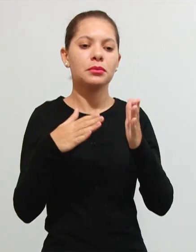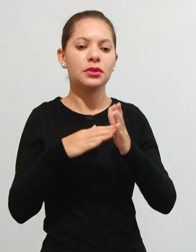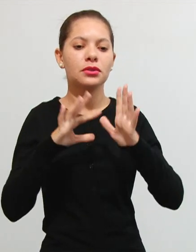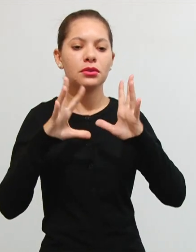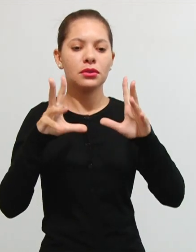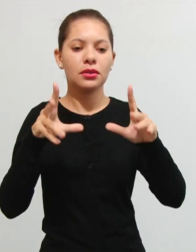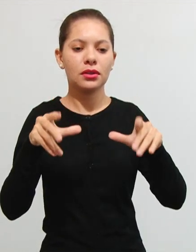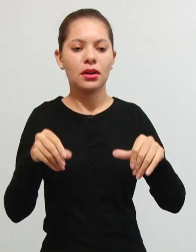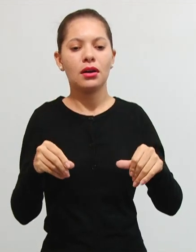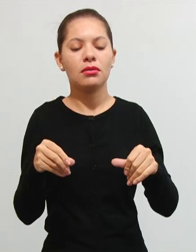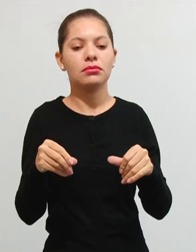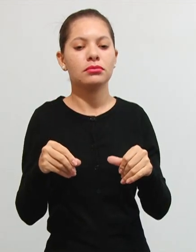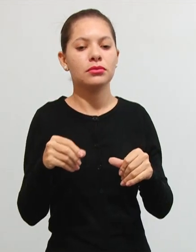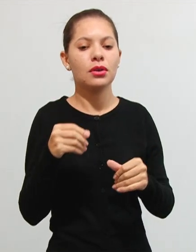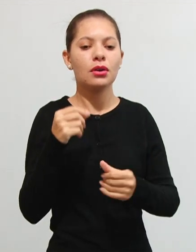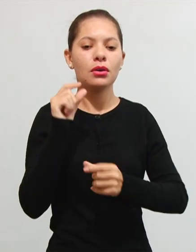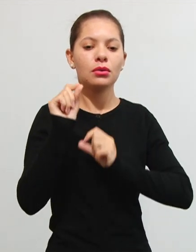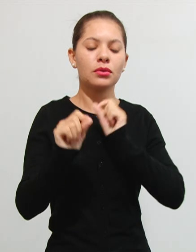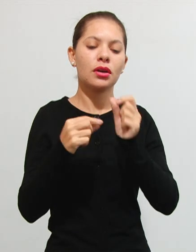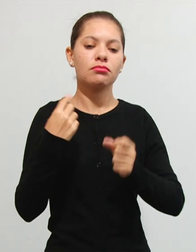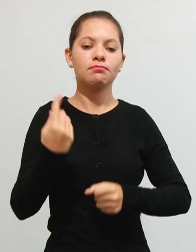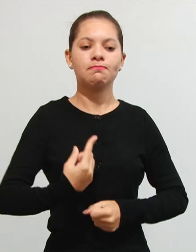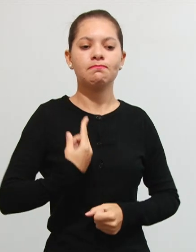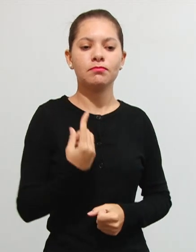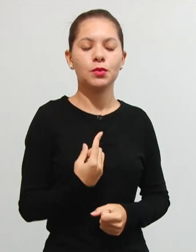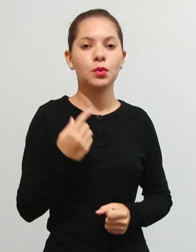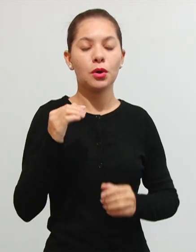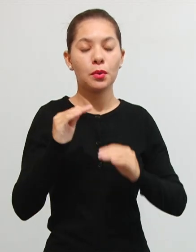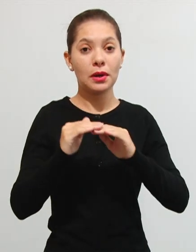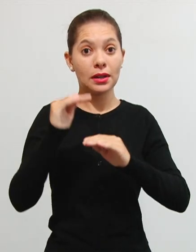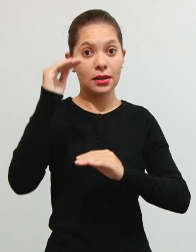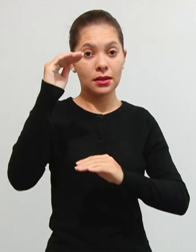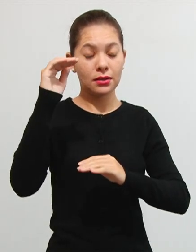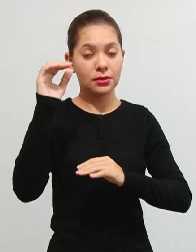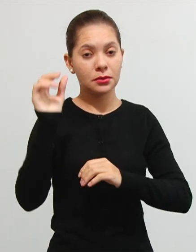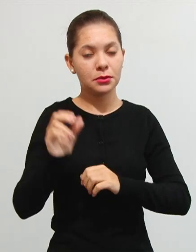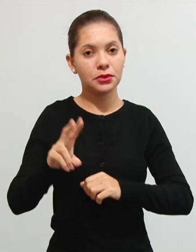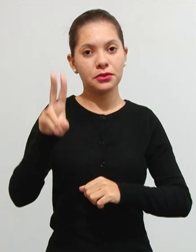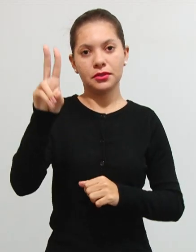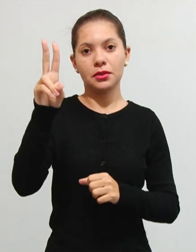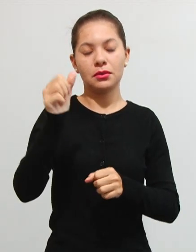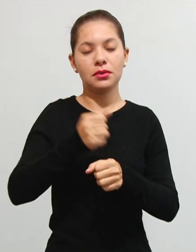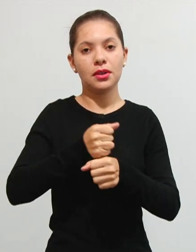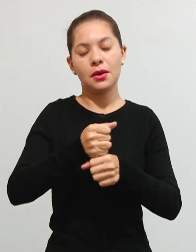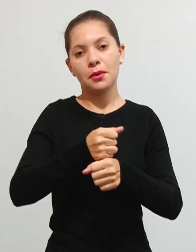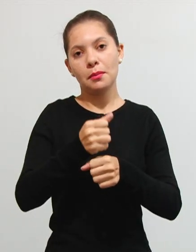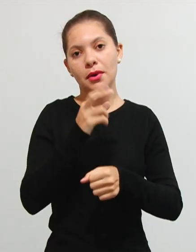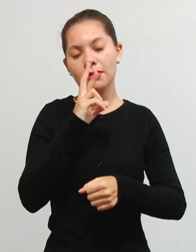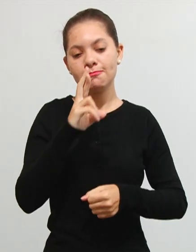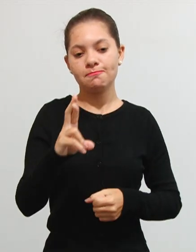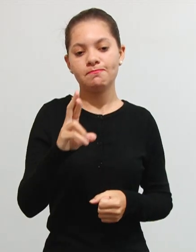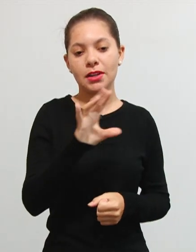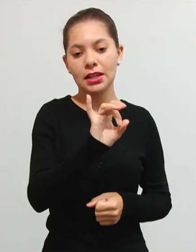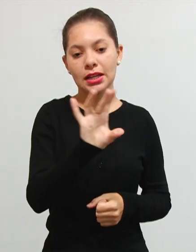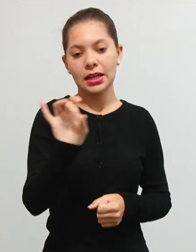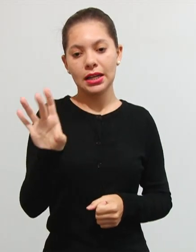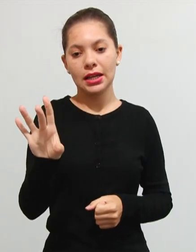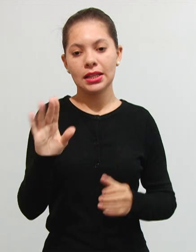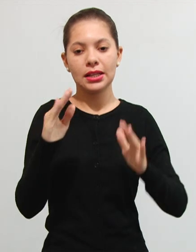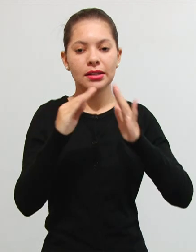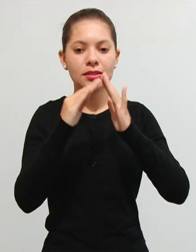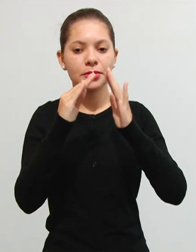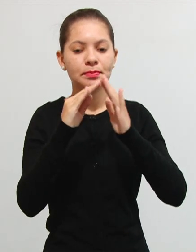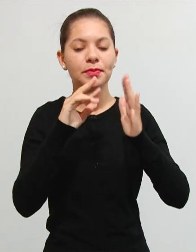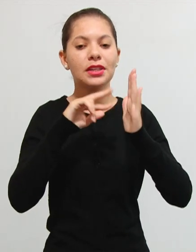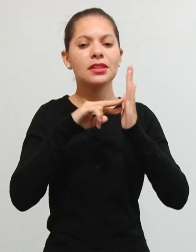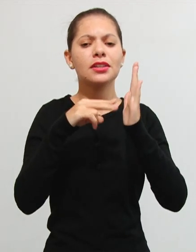despesa realizada e como o limite individual o acréscimo de valor que da obra resultar para cada imóvel isso significa